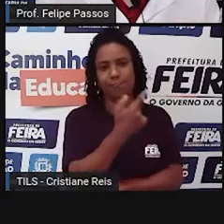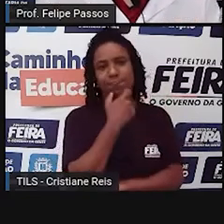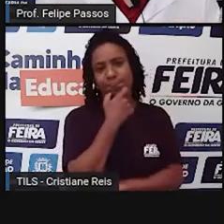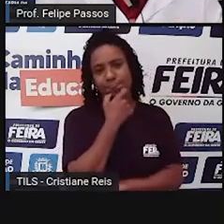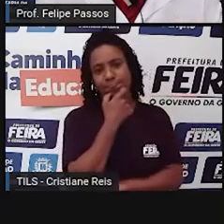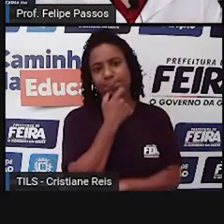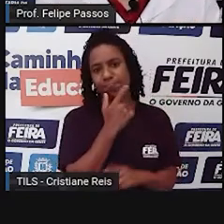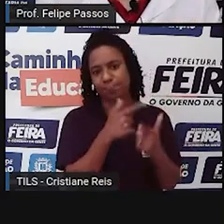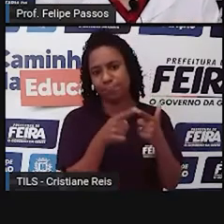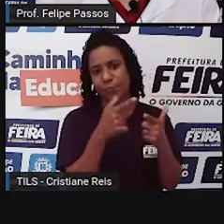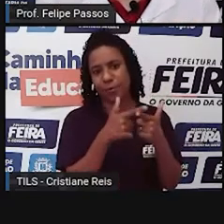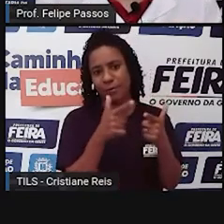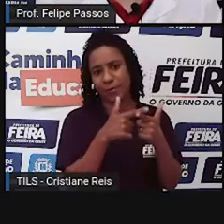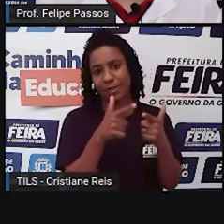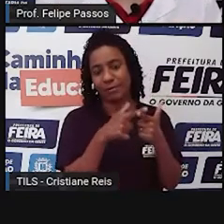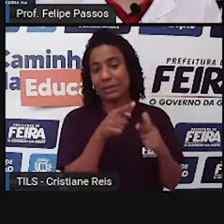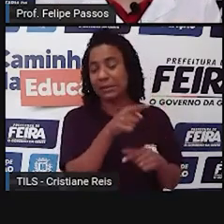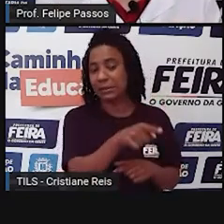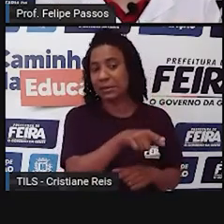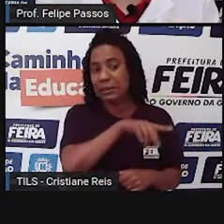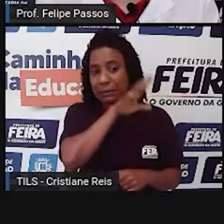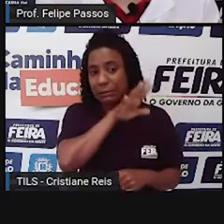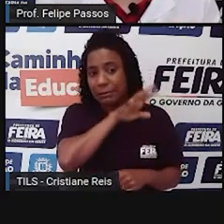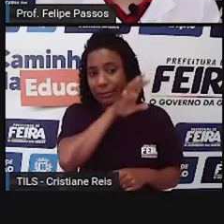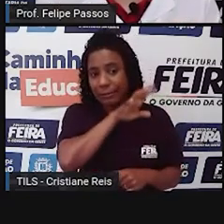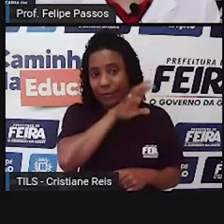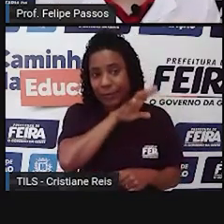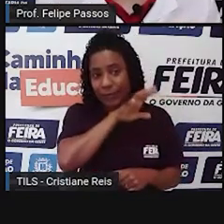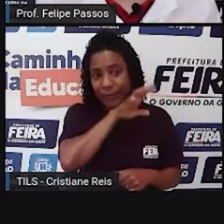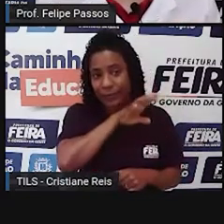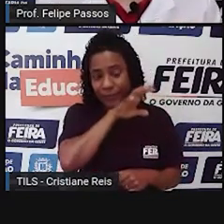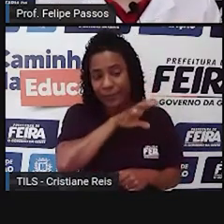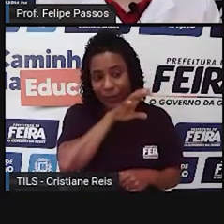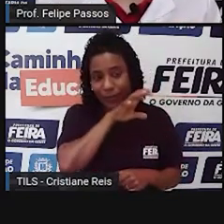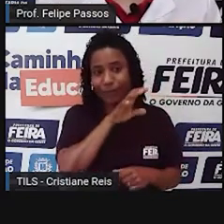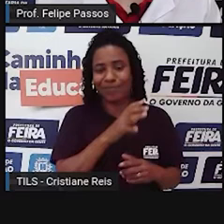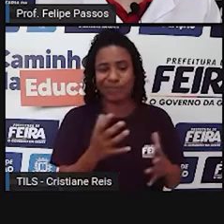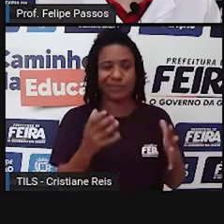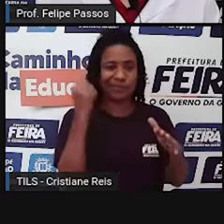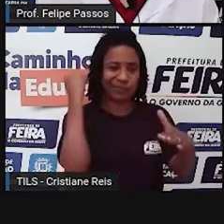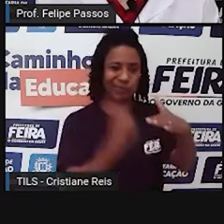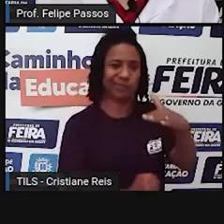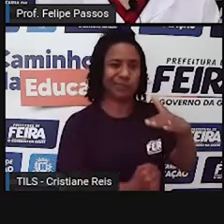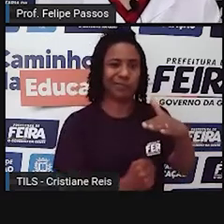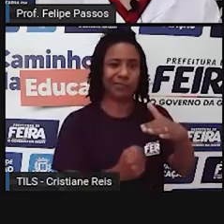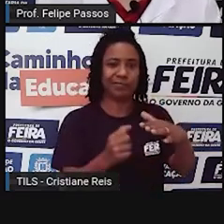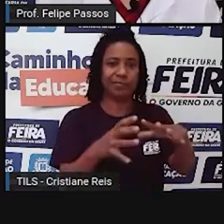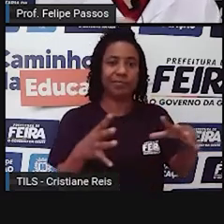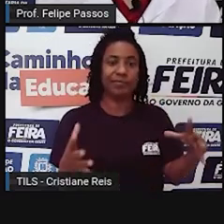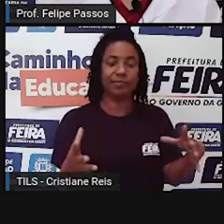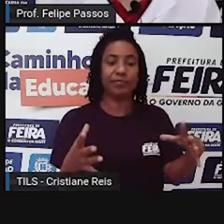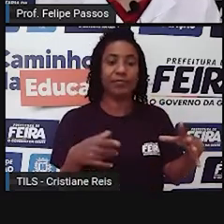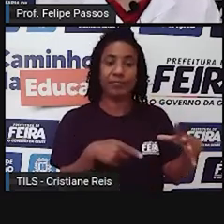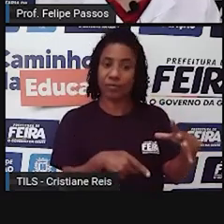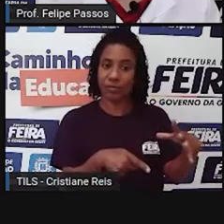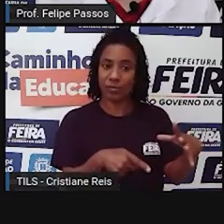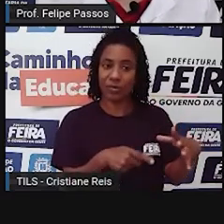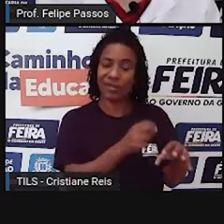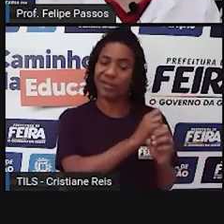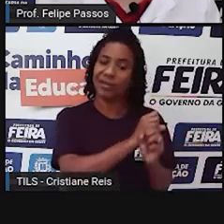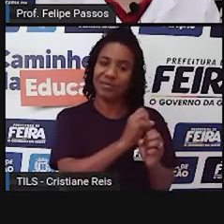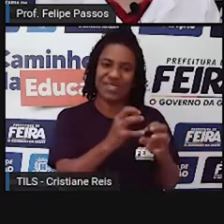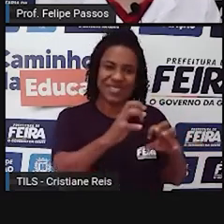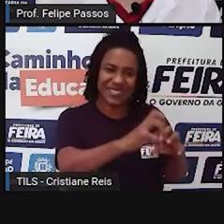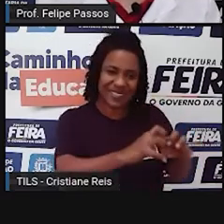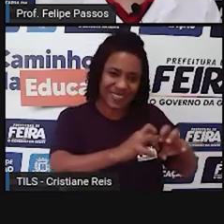olha, tem esse animal aqui que eu cacei, matei esse animal, eu preciso agora cortar essa carne. Esse é o problema. Vai cortar só com as